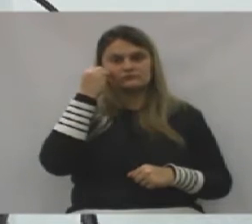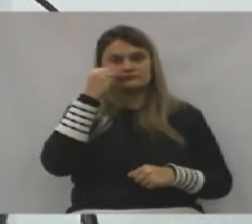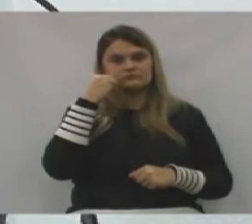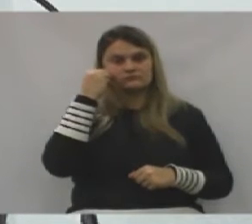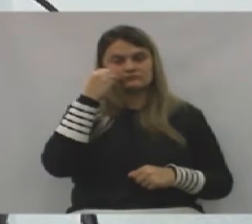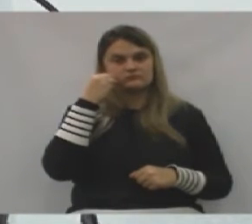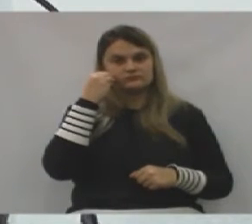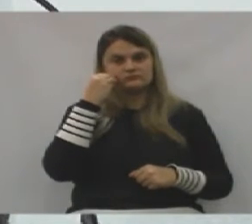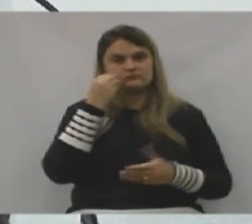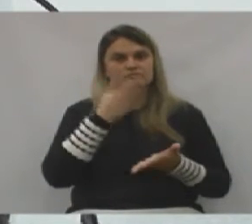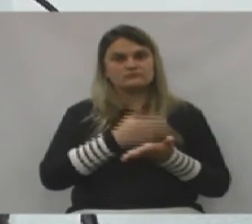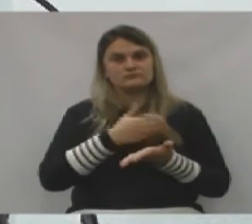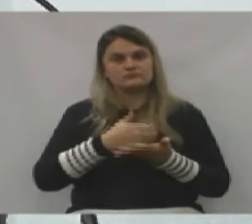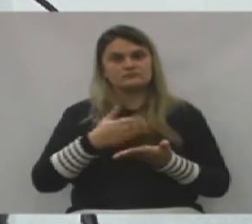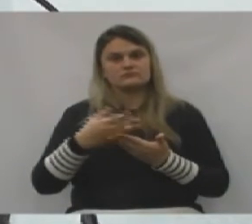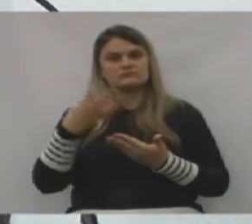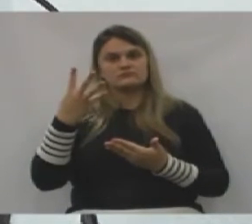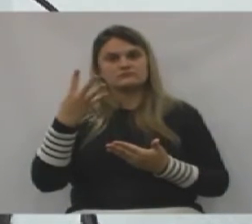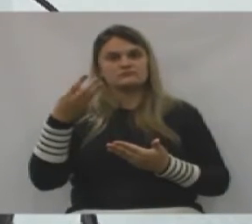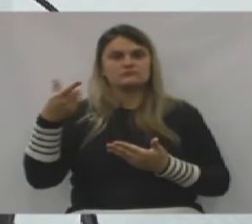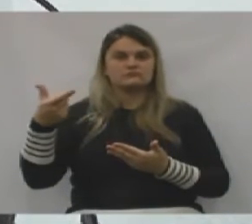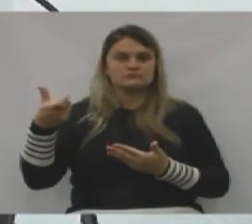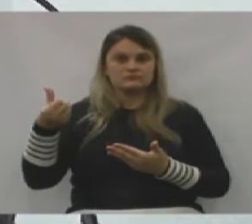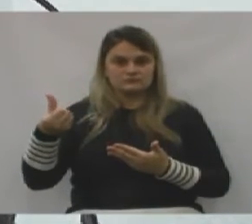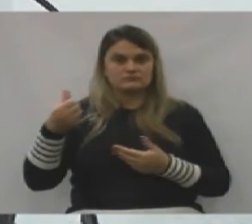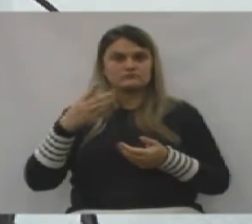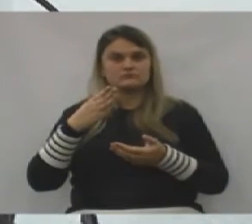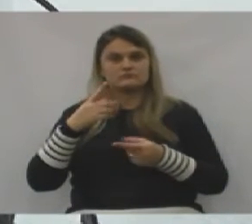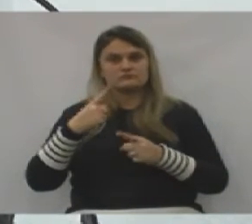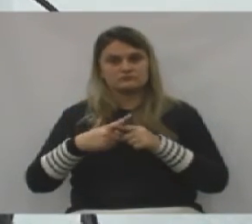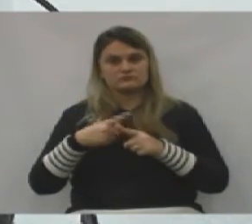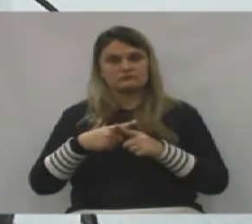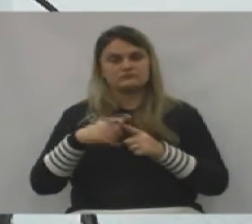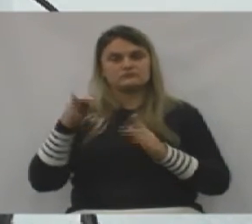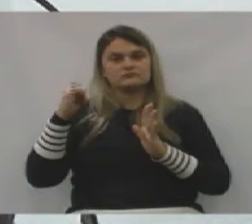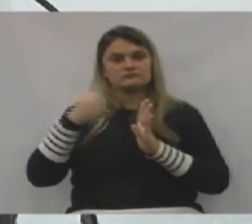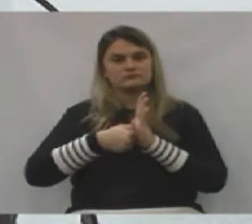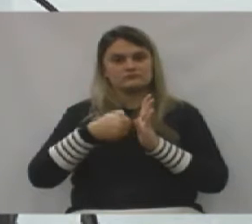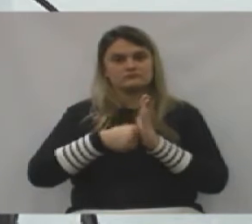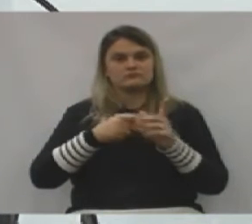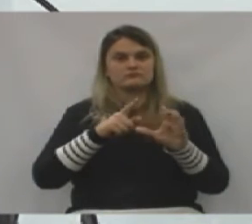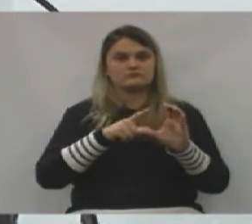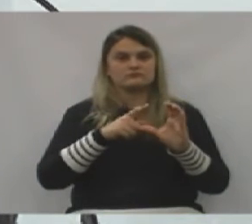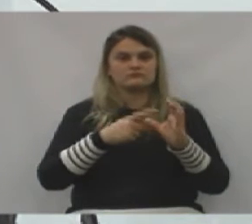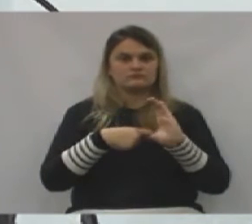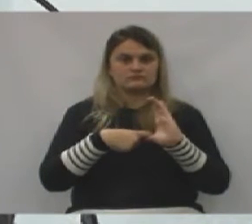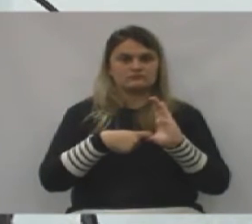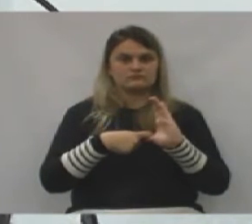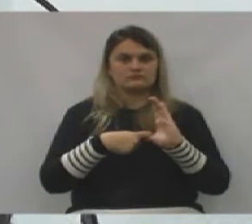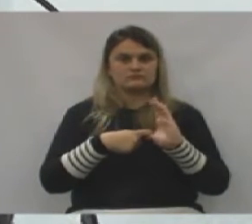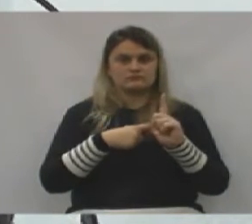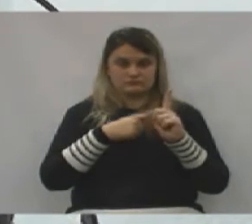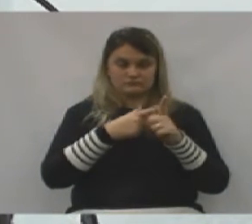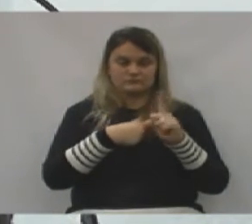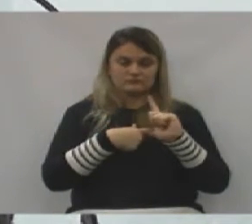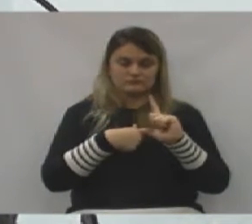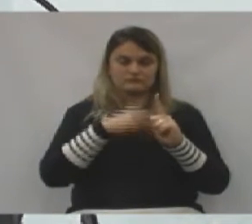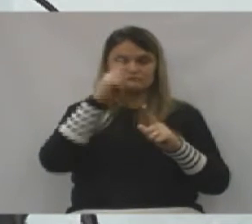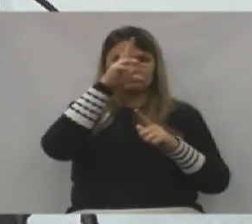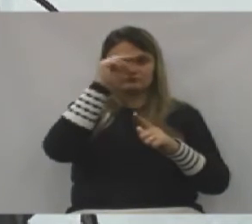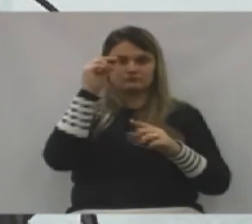de parcelar em mais de quatro, seis vezes seus débitos na Prefeitura, agora tem até 24